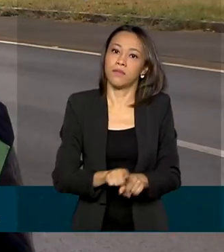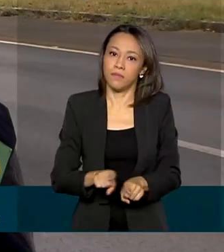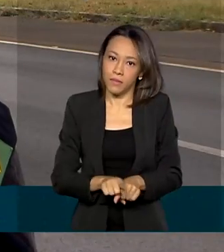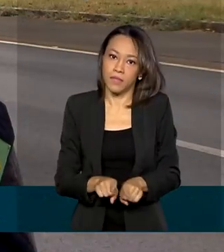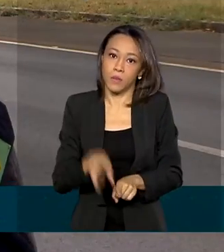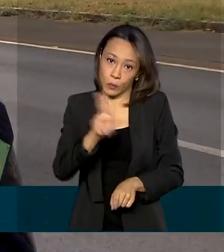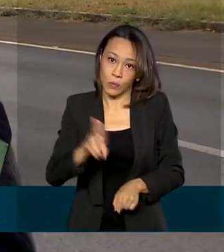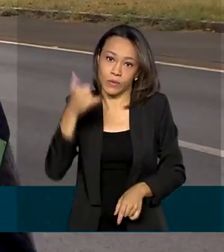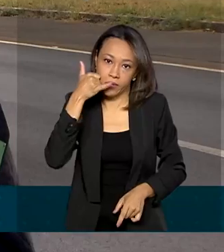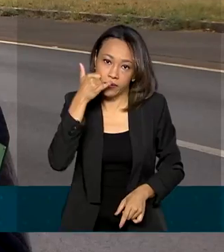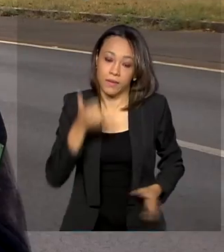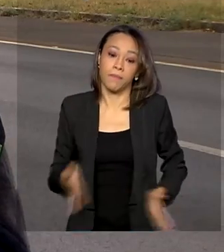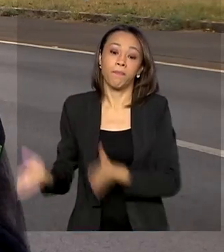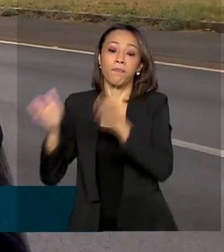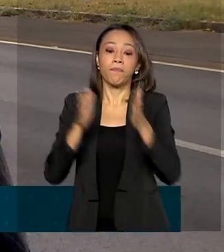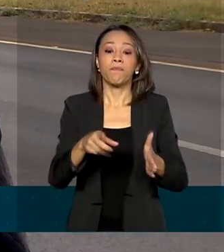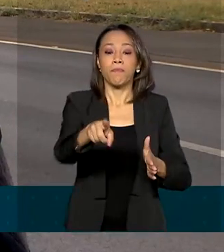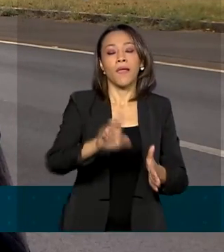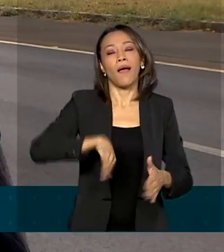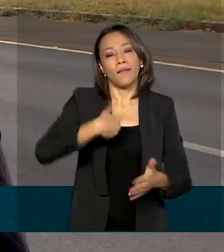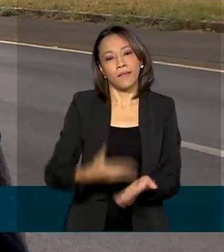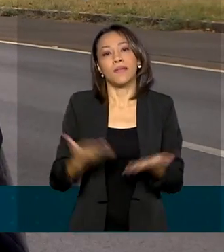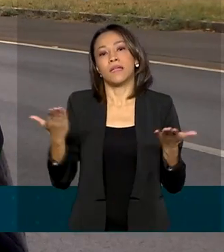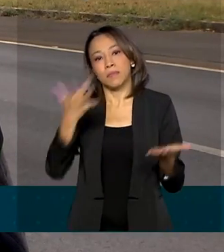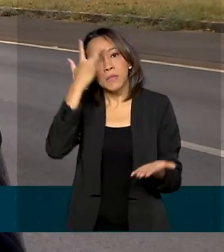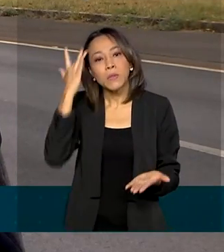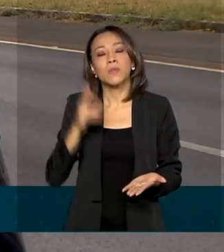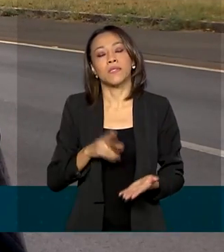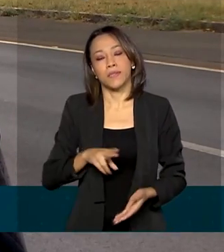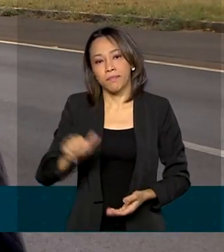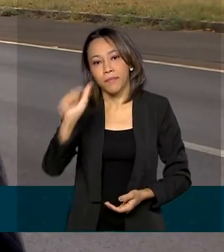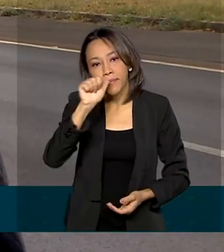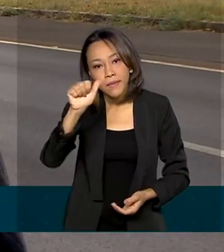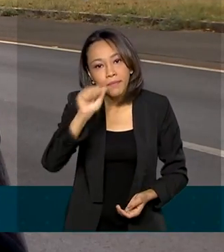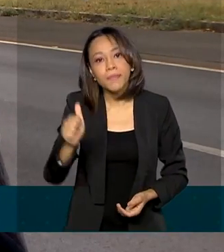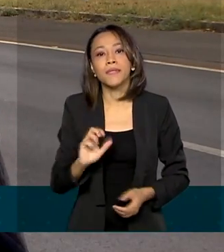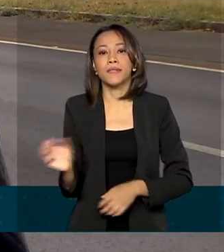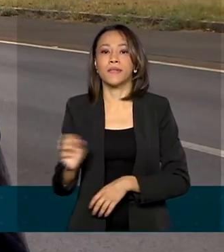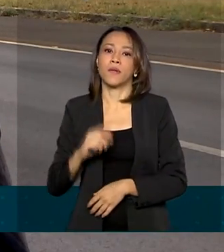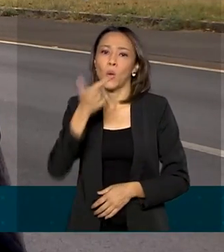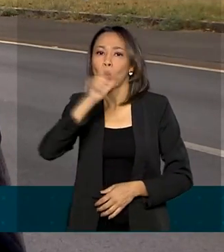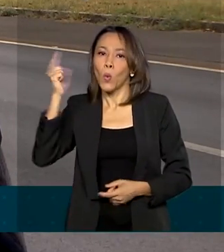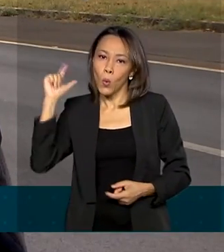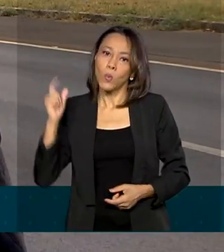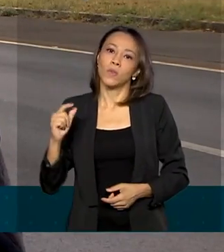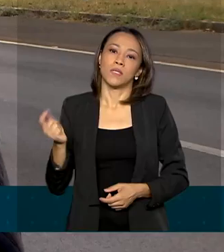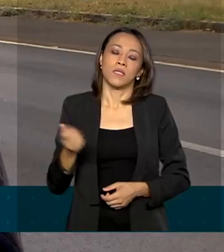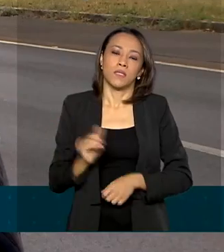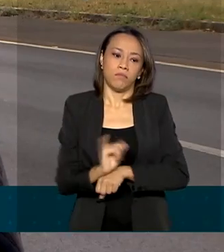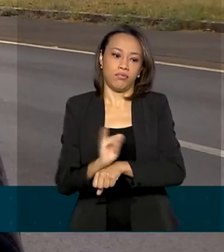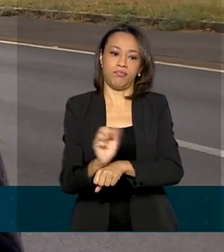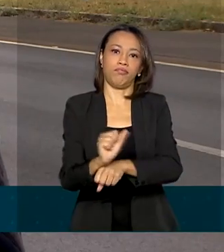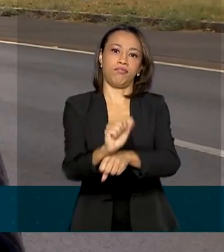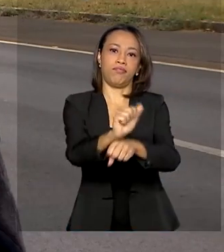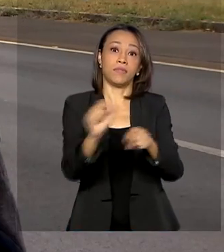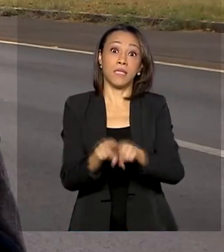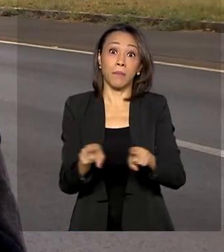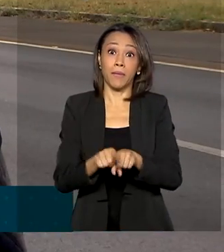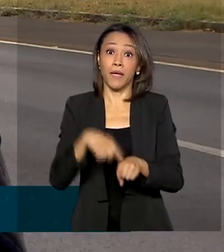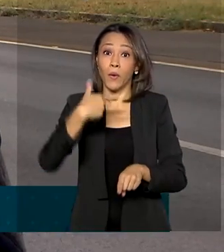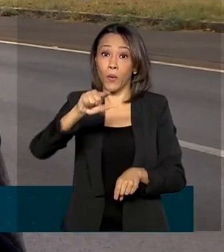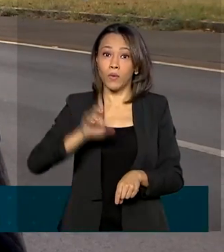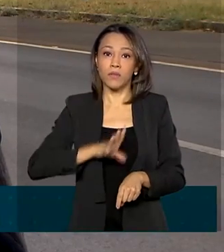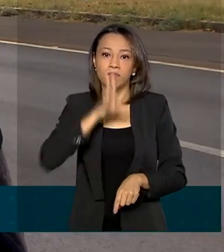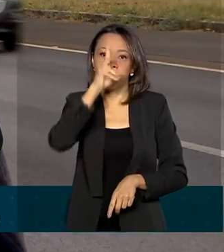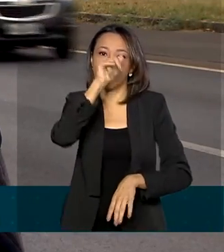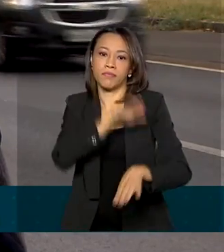Infelizmente, os motoristas ainda insistem em dirigir sob influência de álcool ou outra substância psicoativa. Também cometem muitas infrações de ultrapassagens